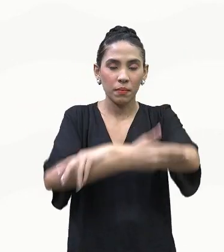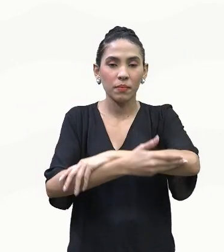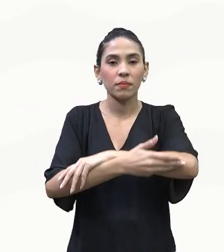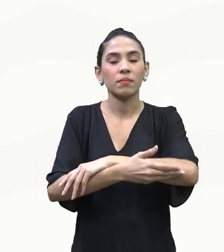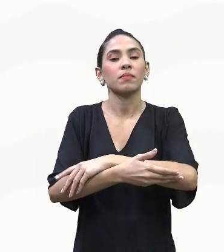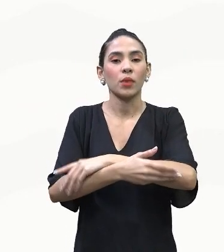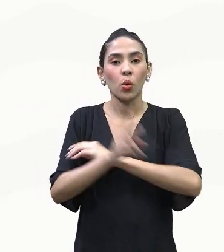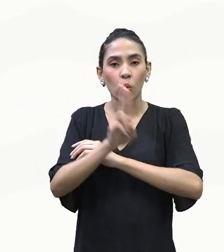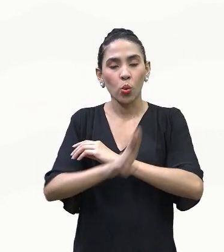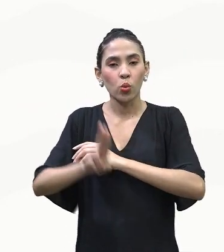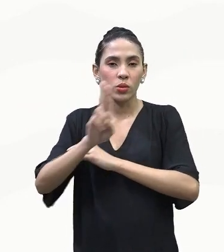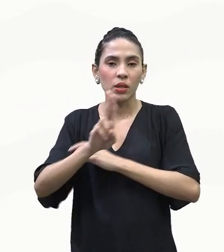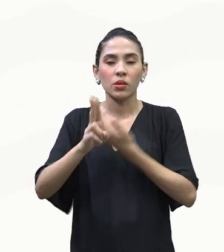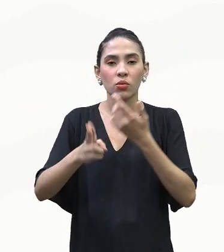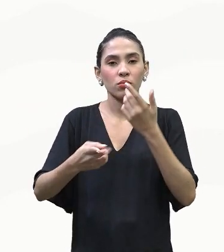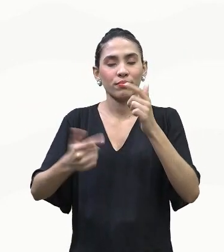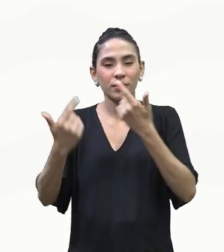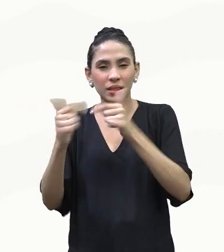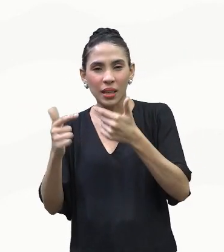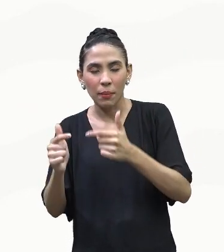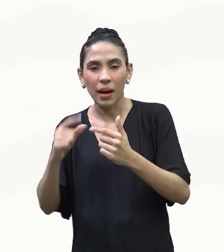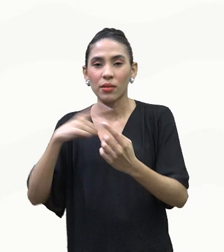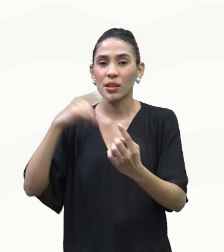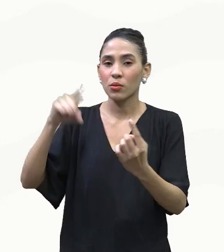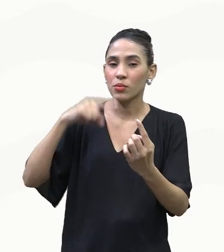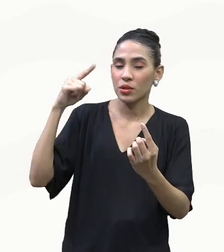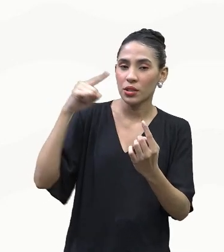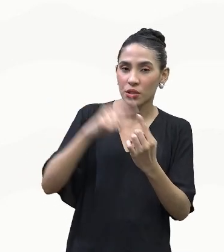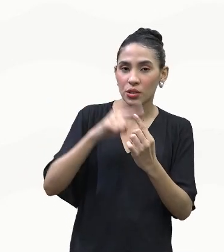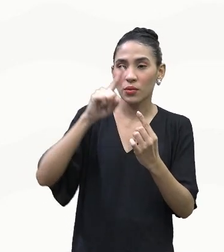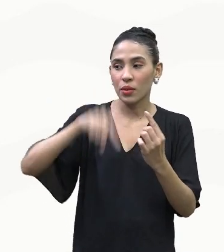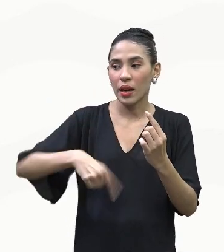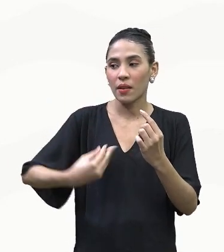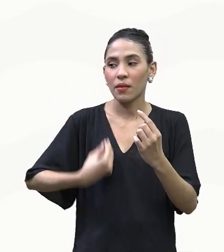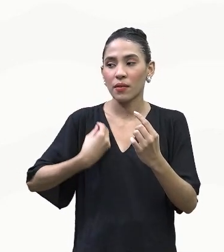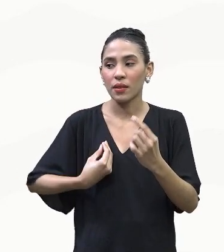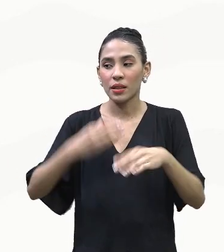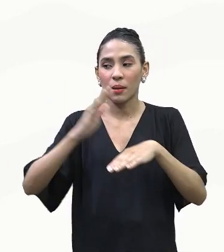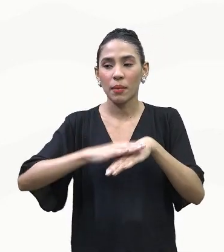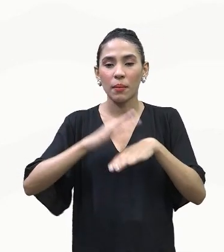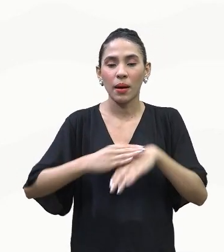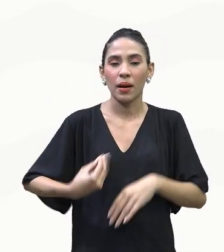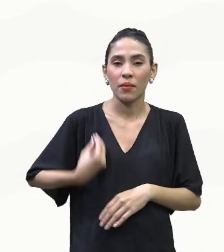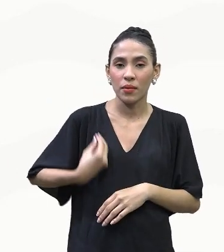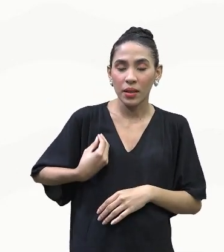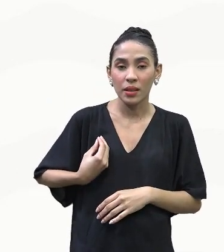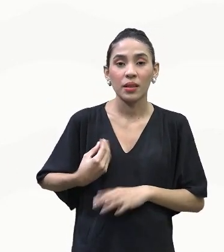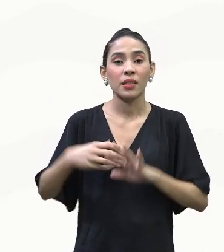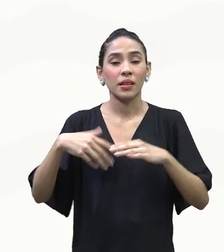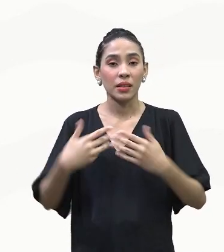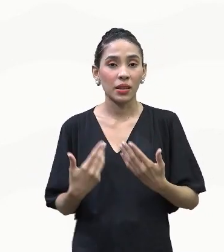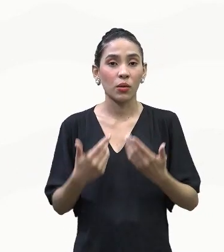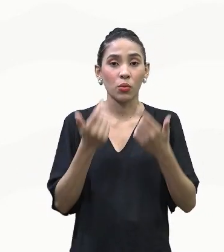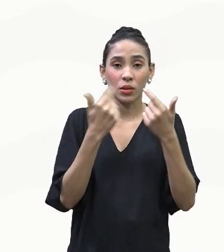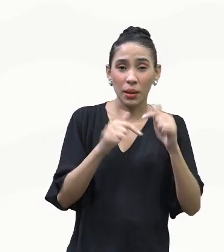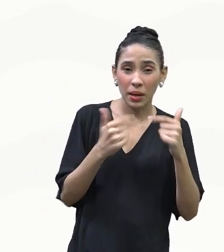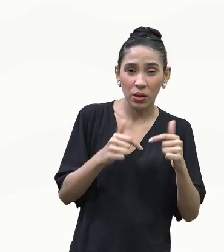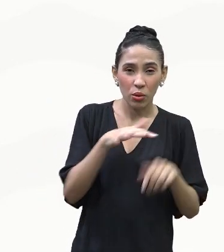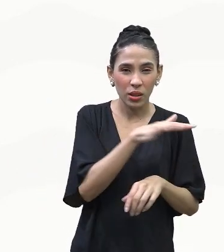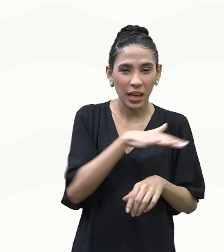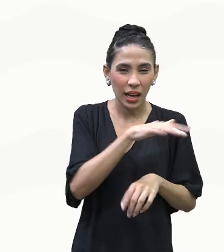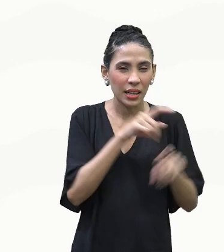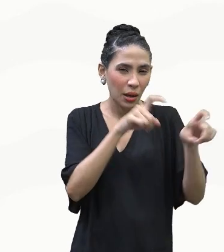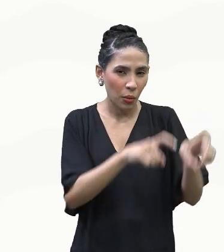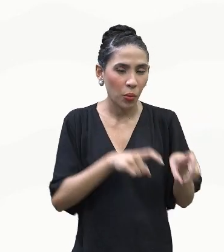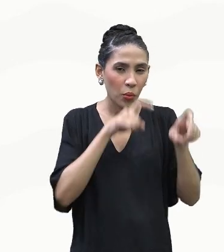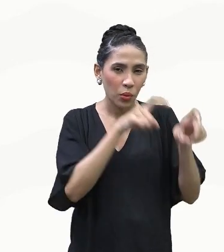manual, cujo objetivo é a própria subsistência. Mais uma vez, o homem amazônico, o trabalhador rural, que